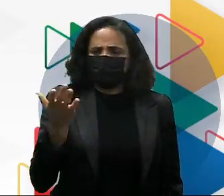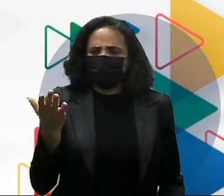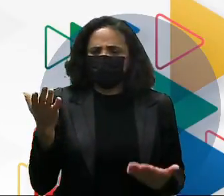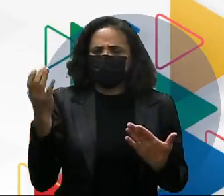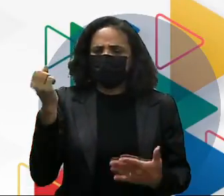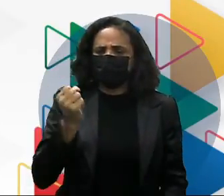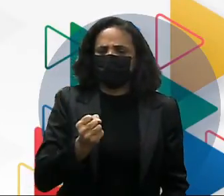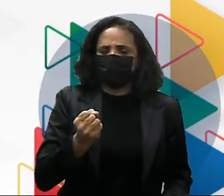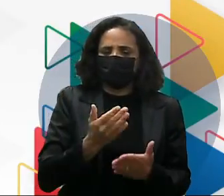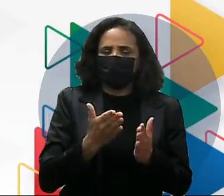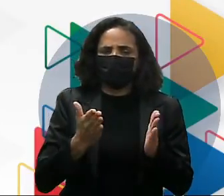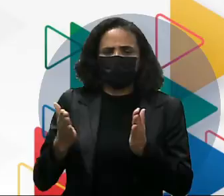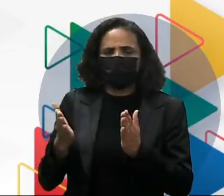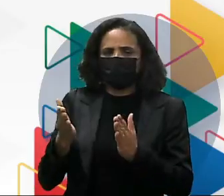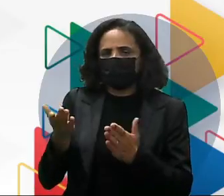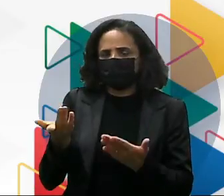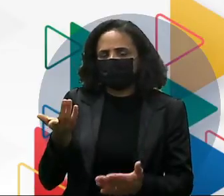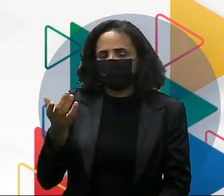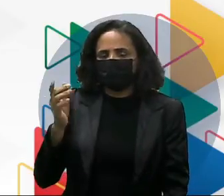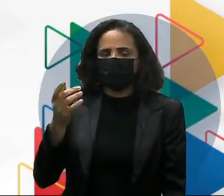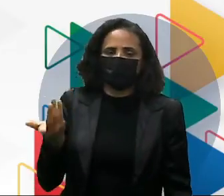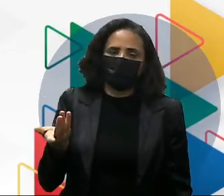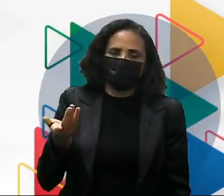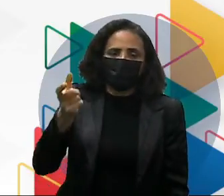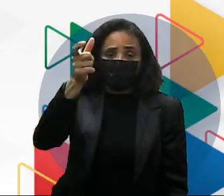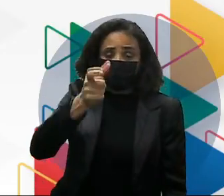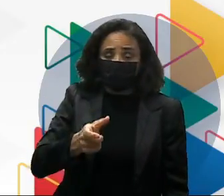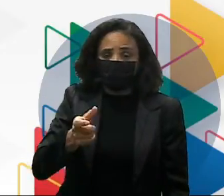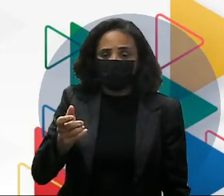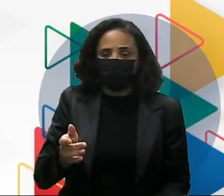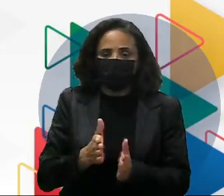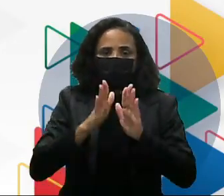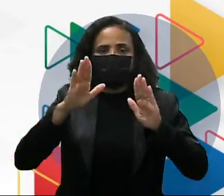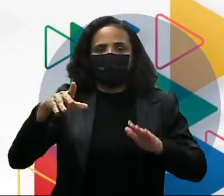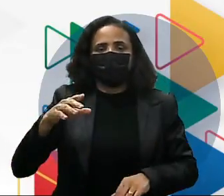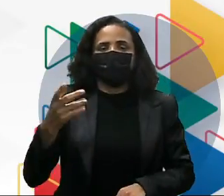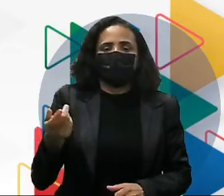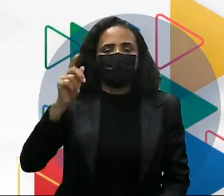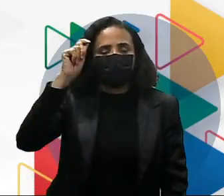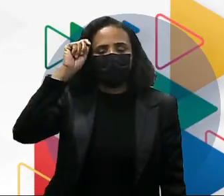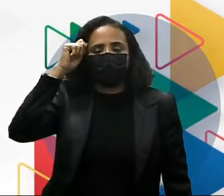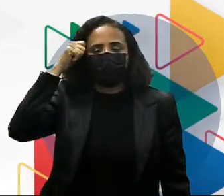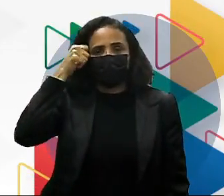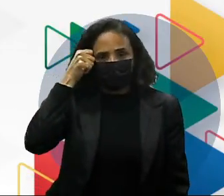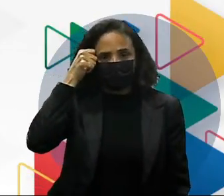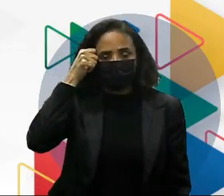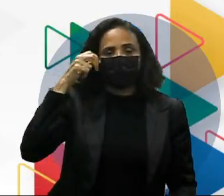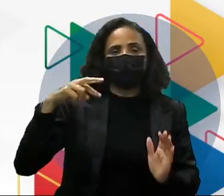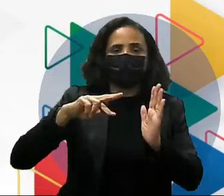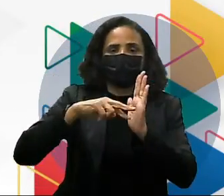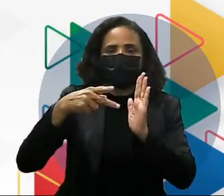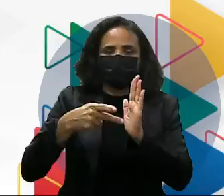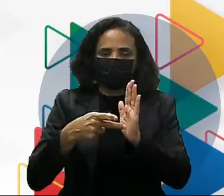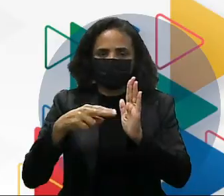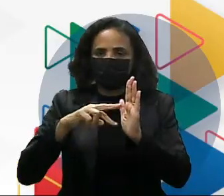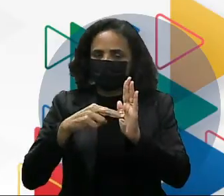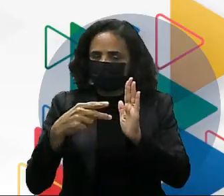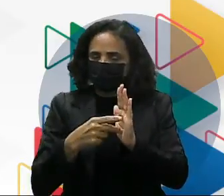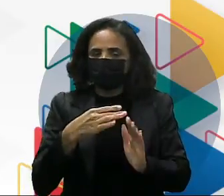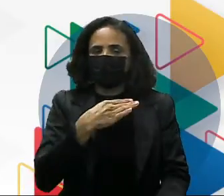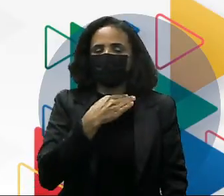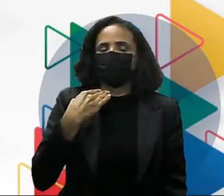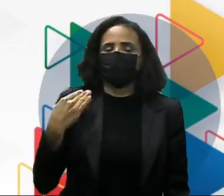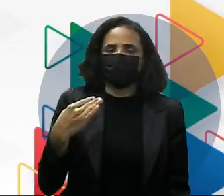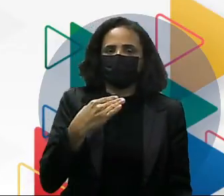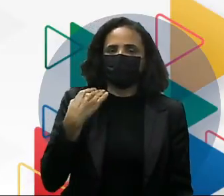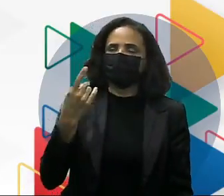esquecida do nome. Mas é basicamente isso. Isso é a figura da morte, a representação da